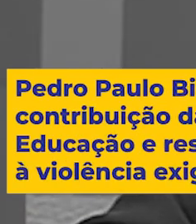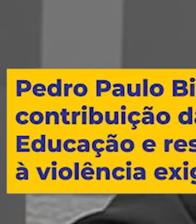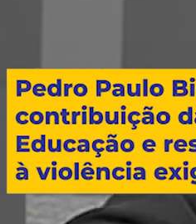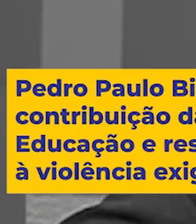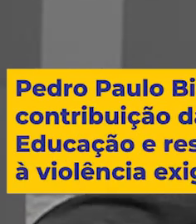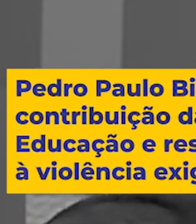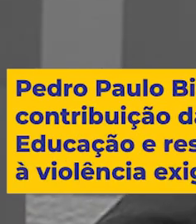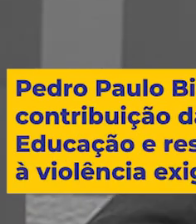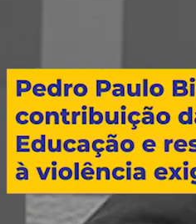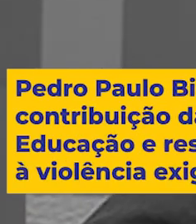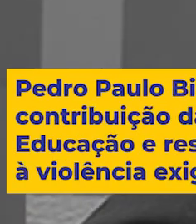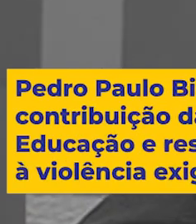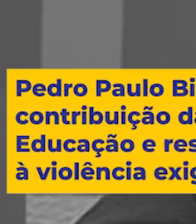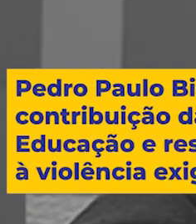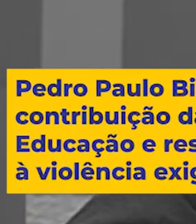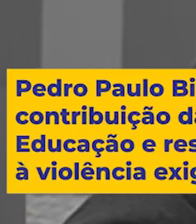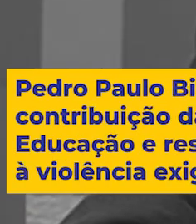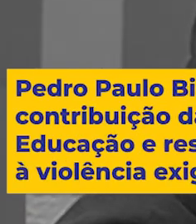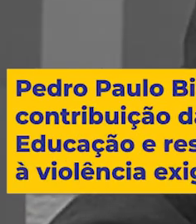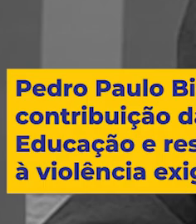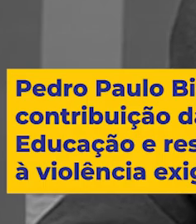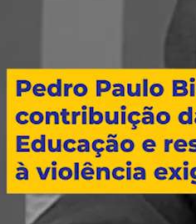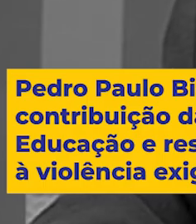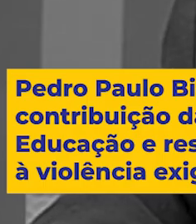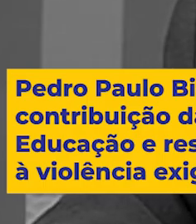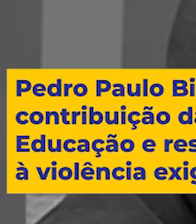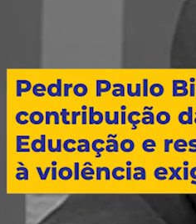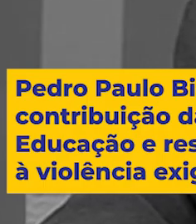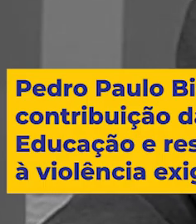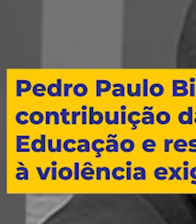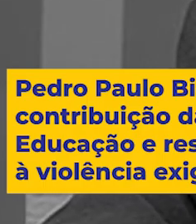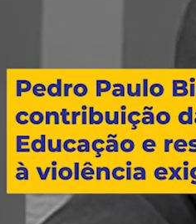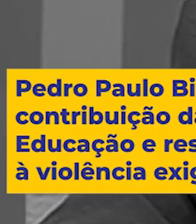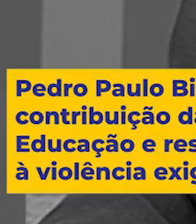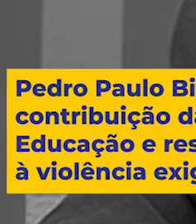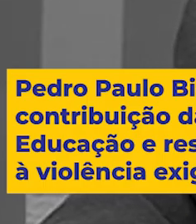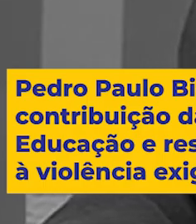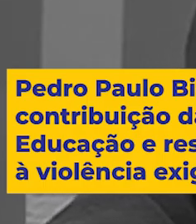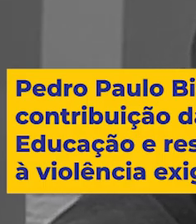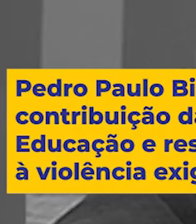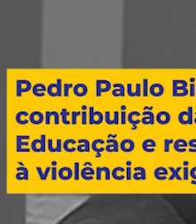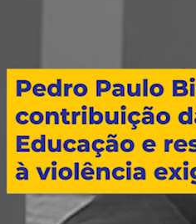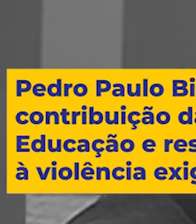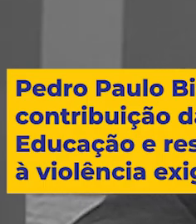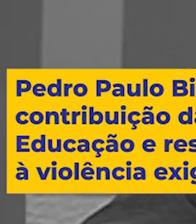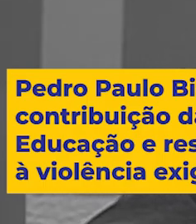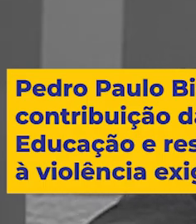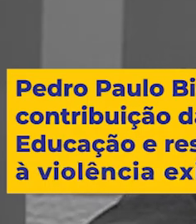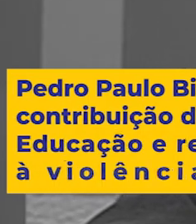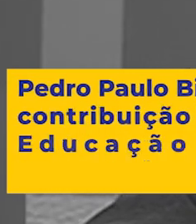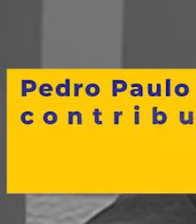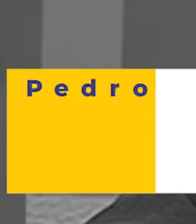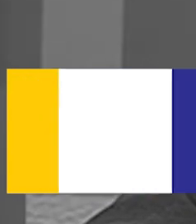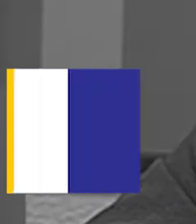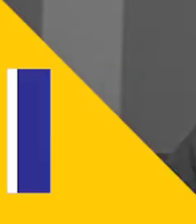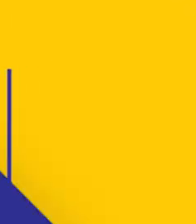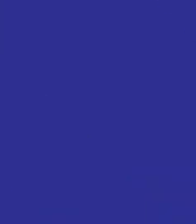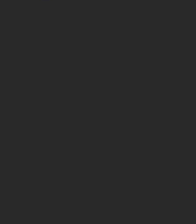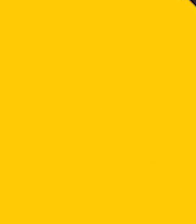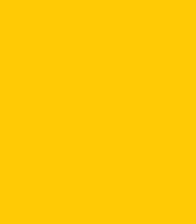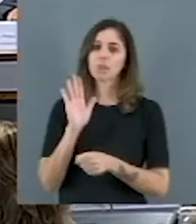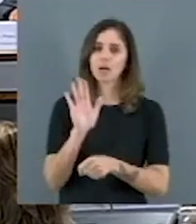contribuição da psicologia no campo da educação e ressaltou que o enfrentamento à violência exige respostas urgentes e